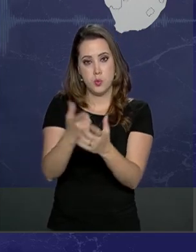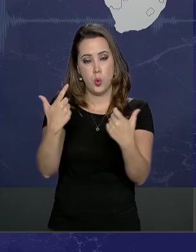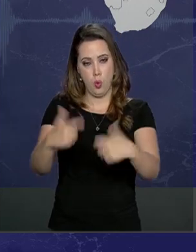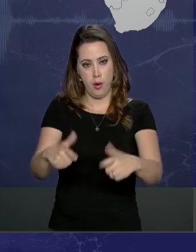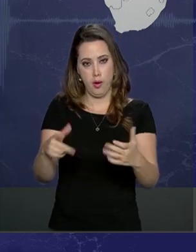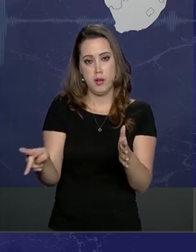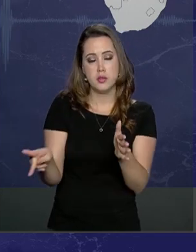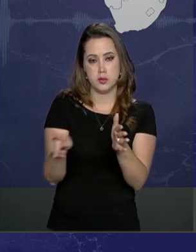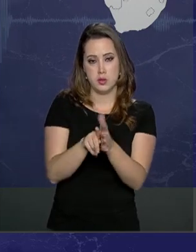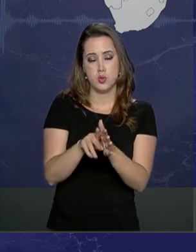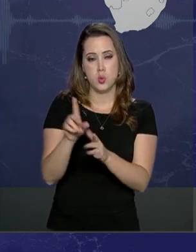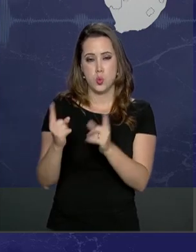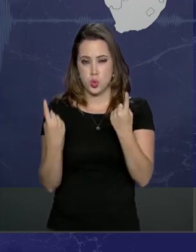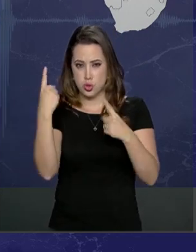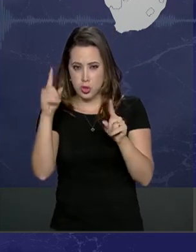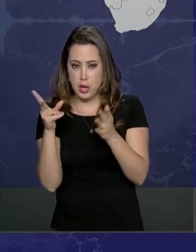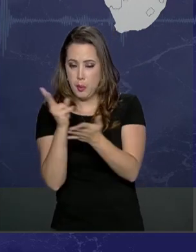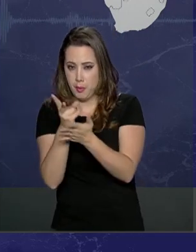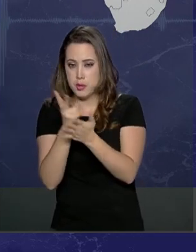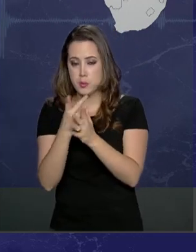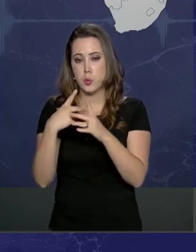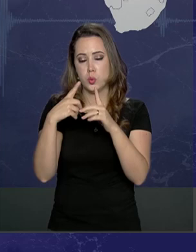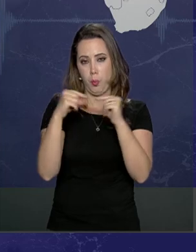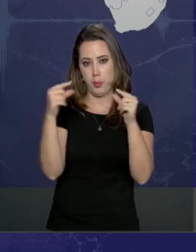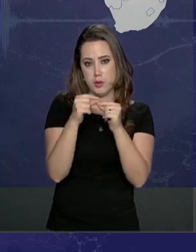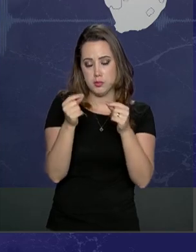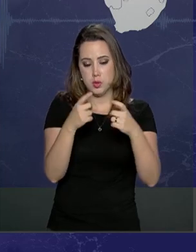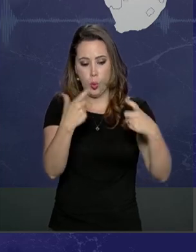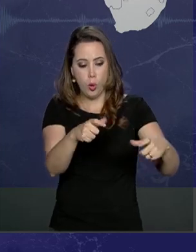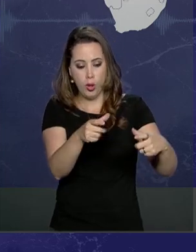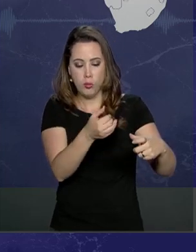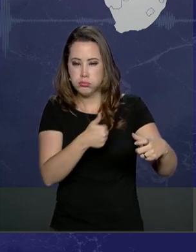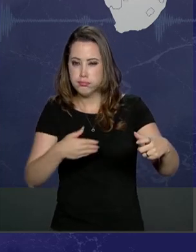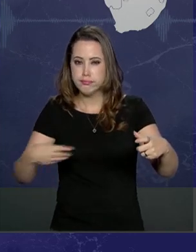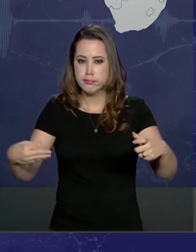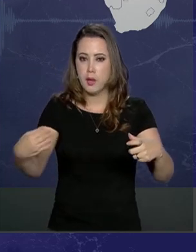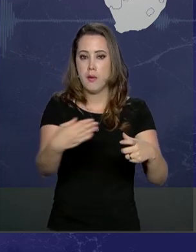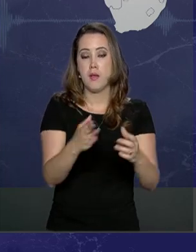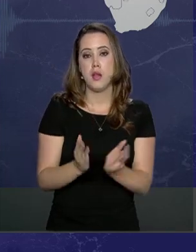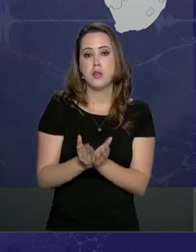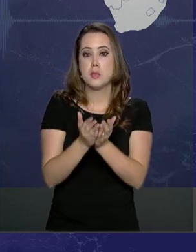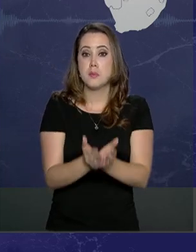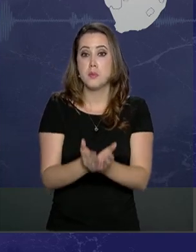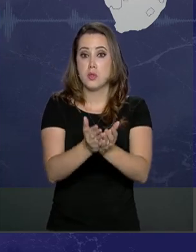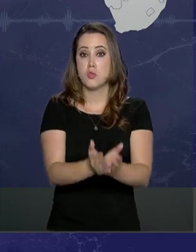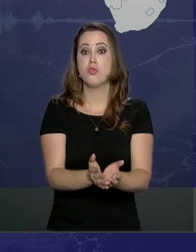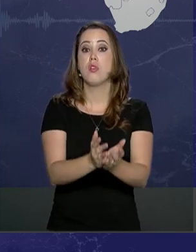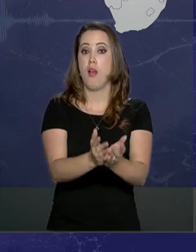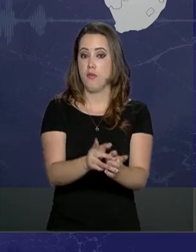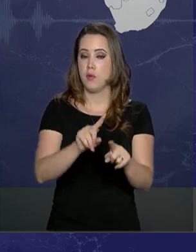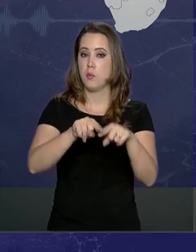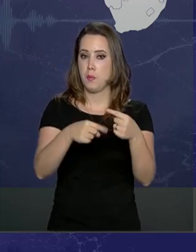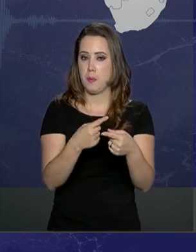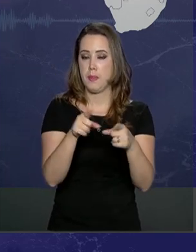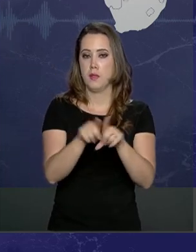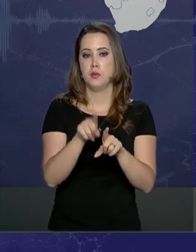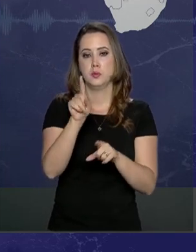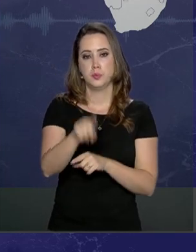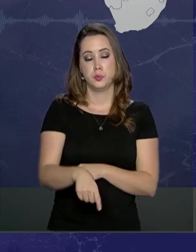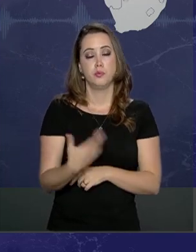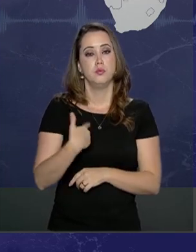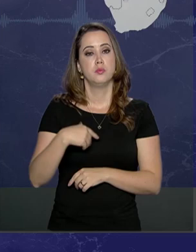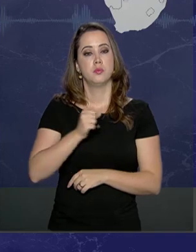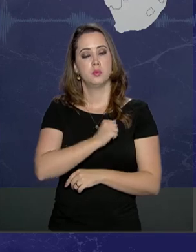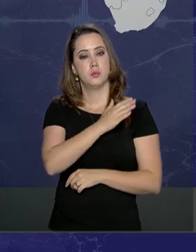brasileira. E nós vamos até a estação de navio. A expectativa, claro, é muito grande. O almirante Guida, secretário da Comissão